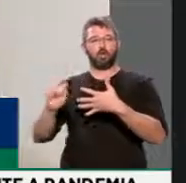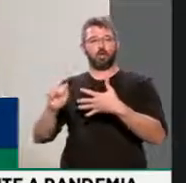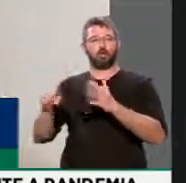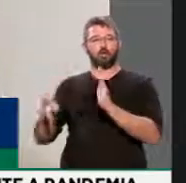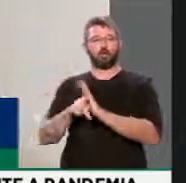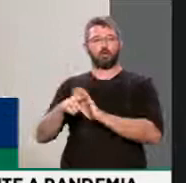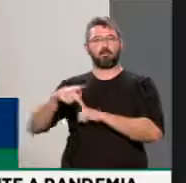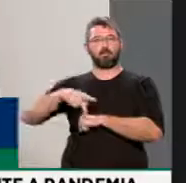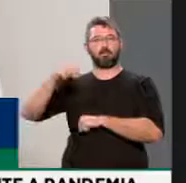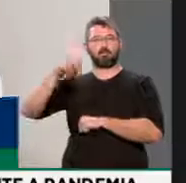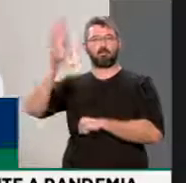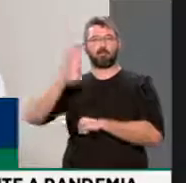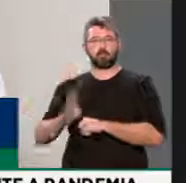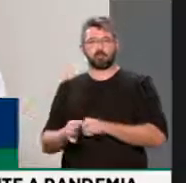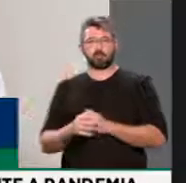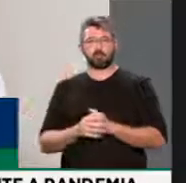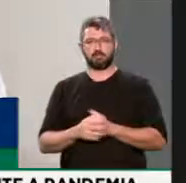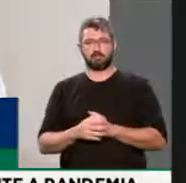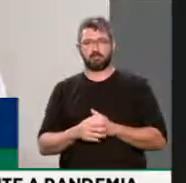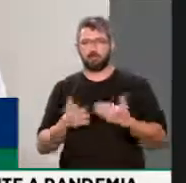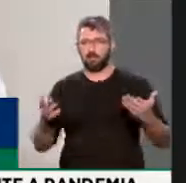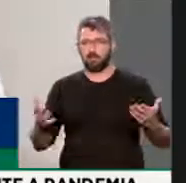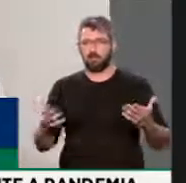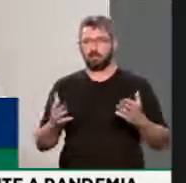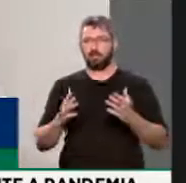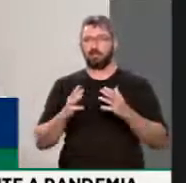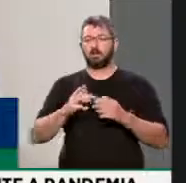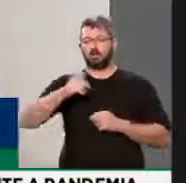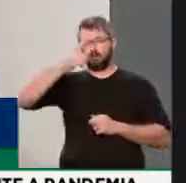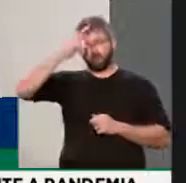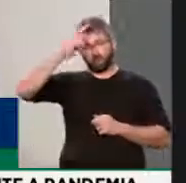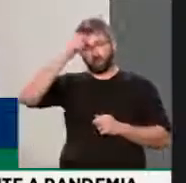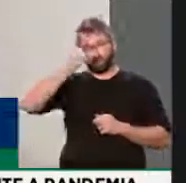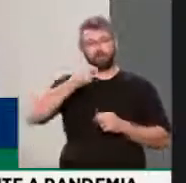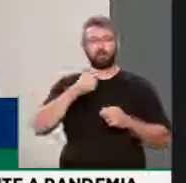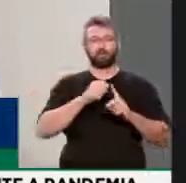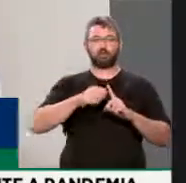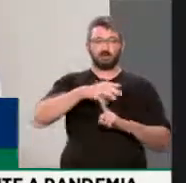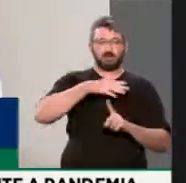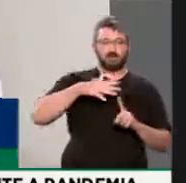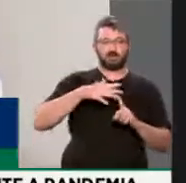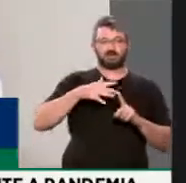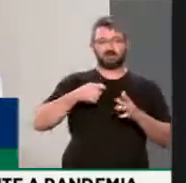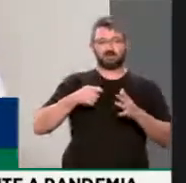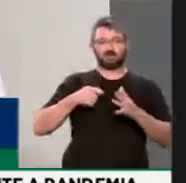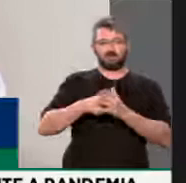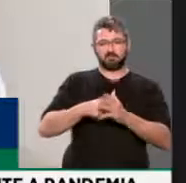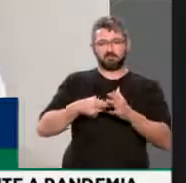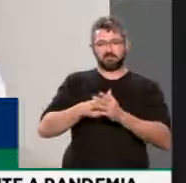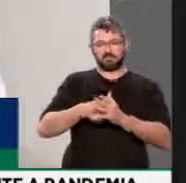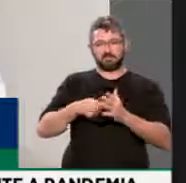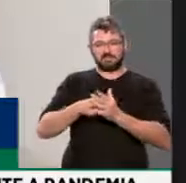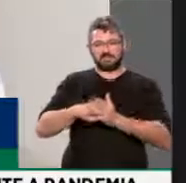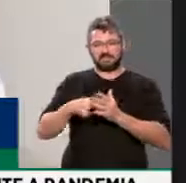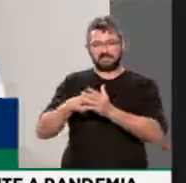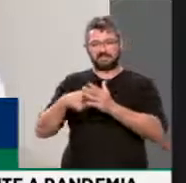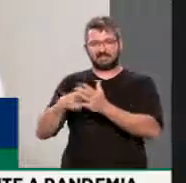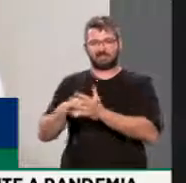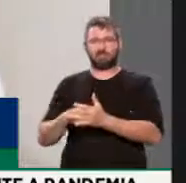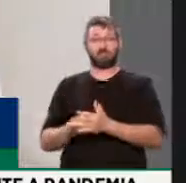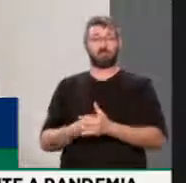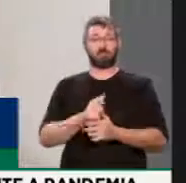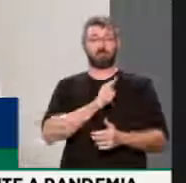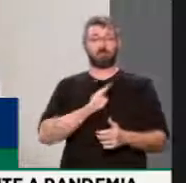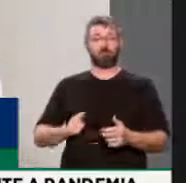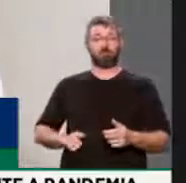-graduação no Brasil. E ainda bem que a pressão social e política foi tão grande que o governo